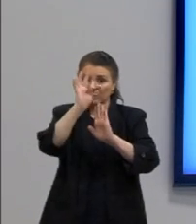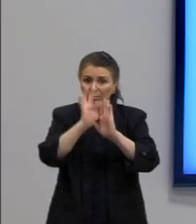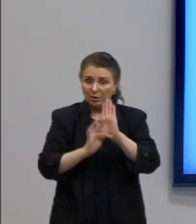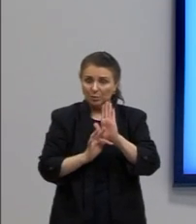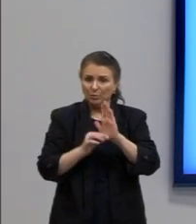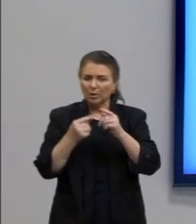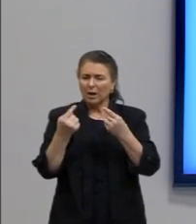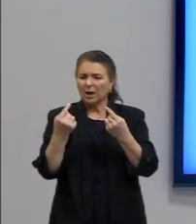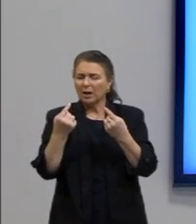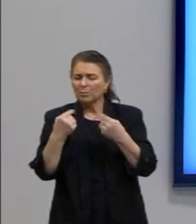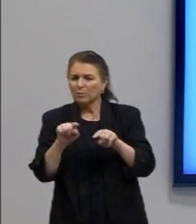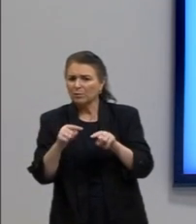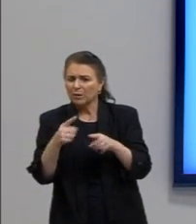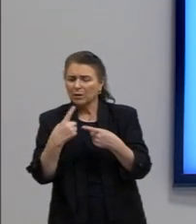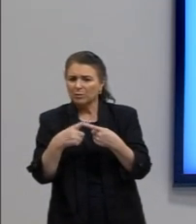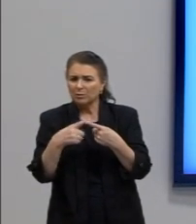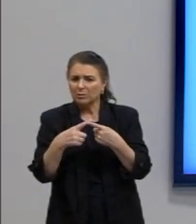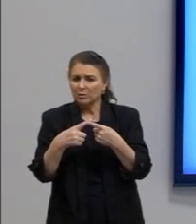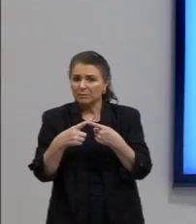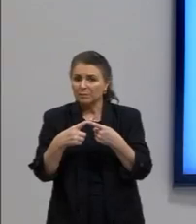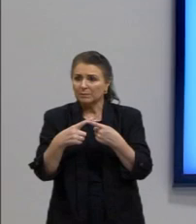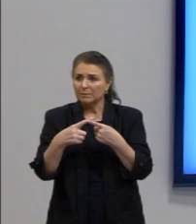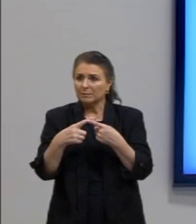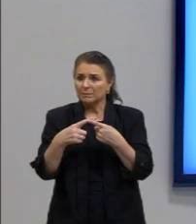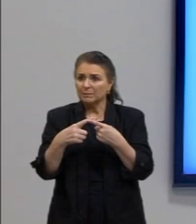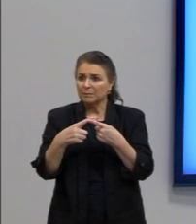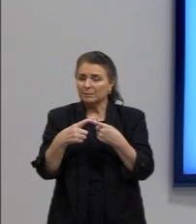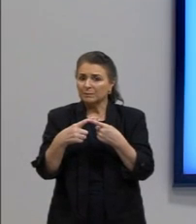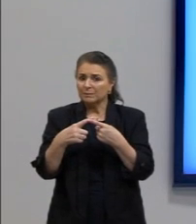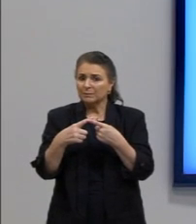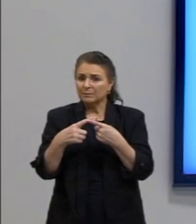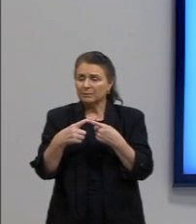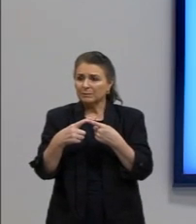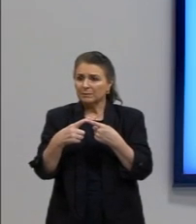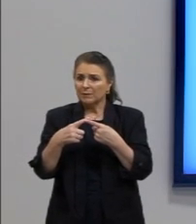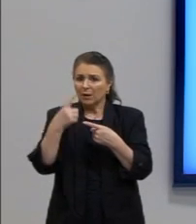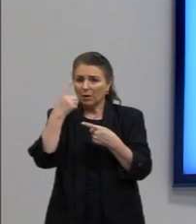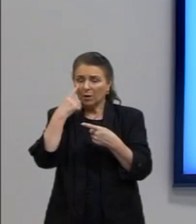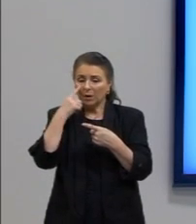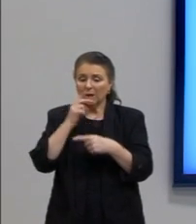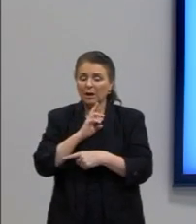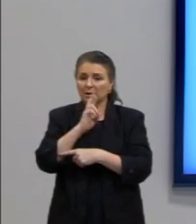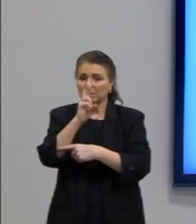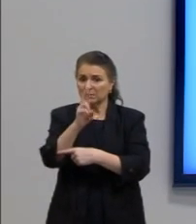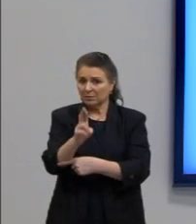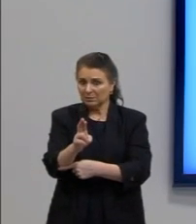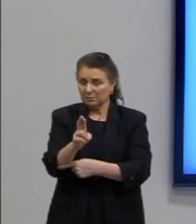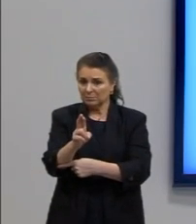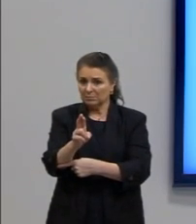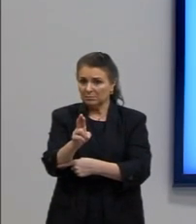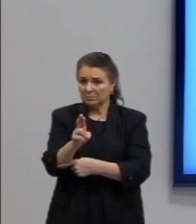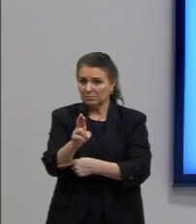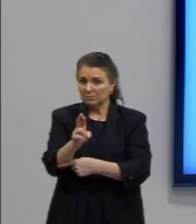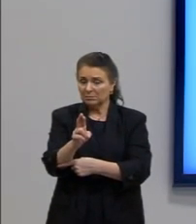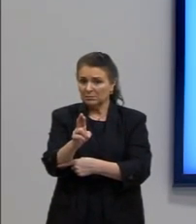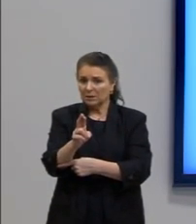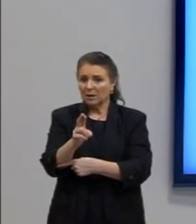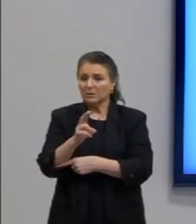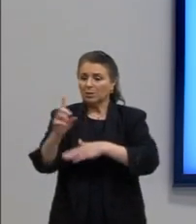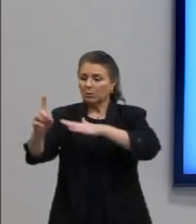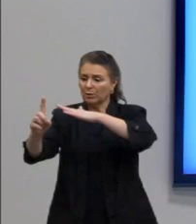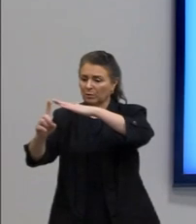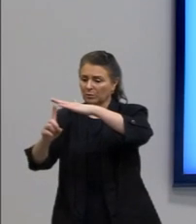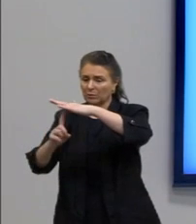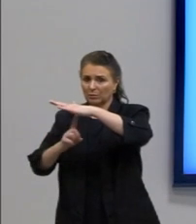associação entre... Vamos ver o próximo slide, que vai estar justamente a nossa resposta. Então, refugiados são